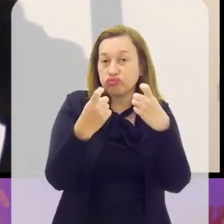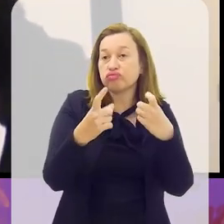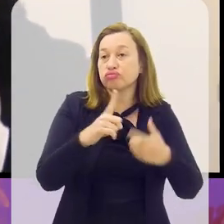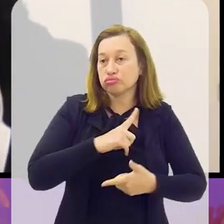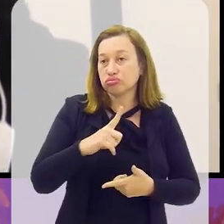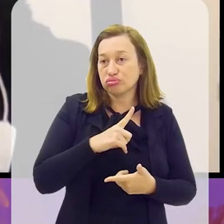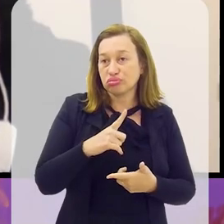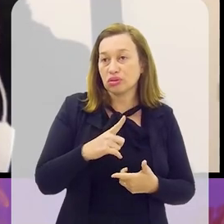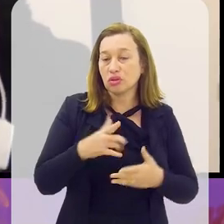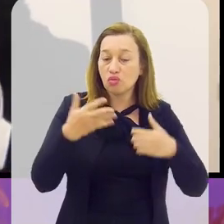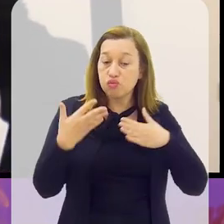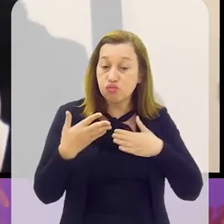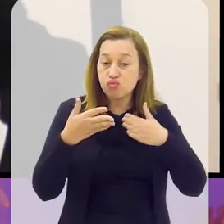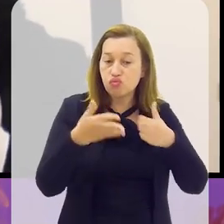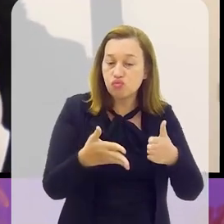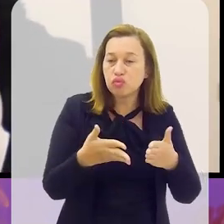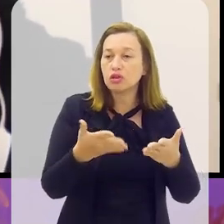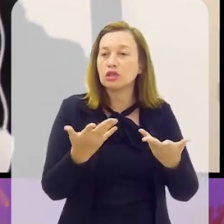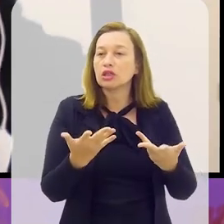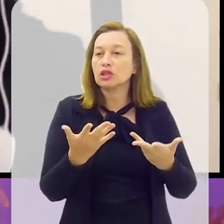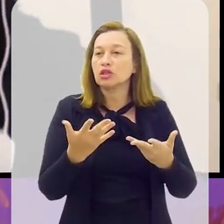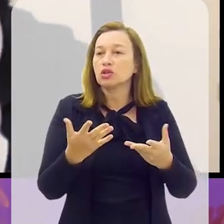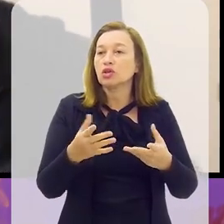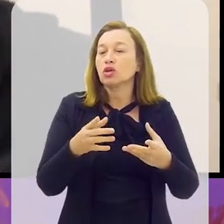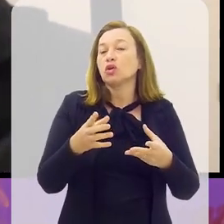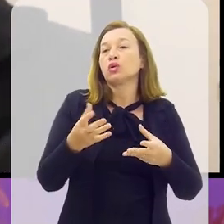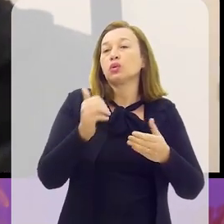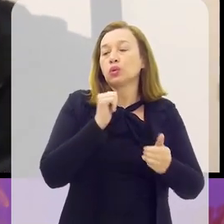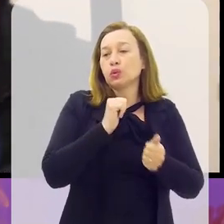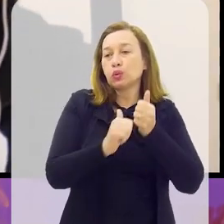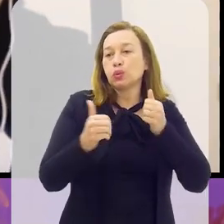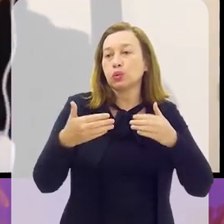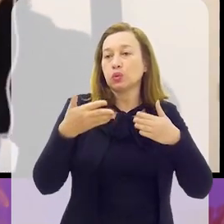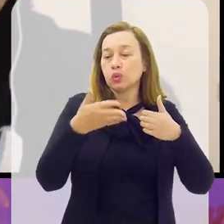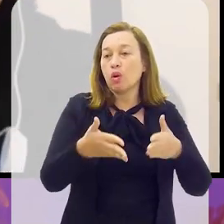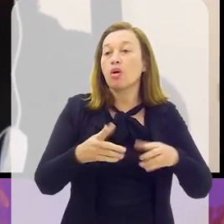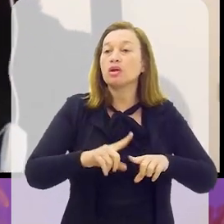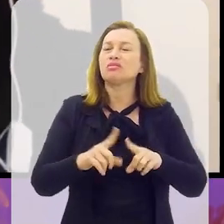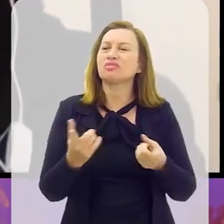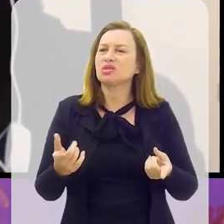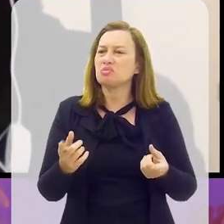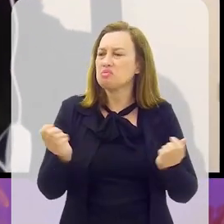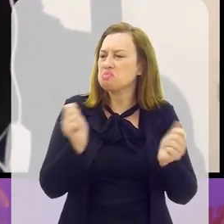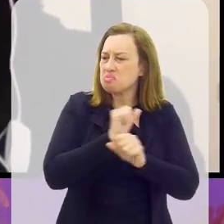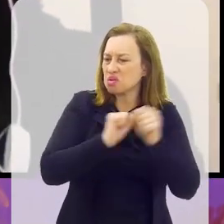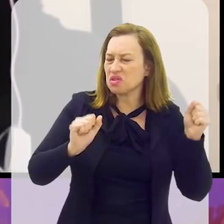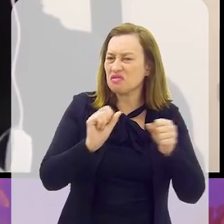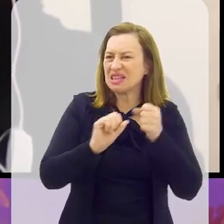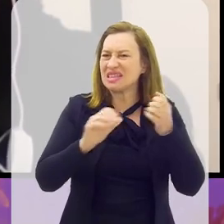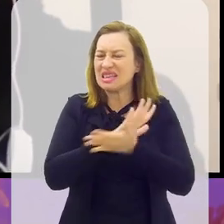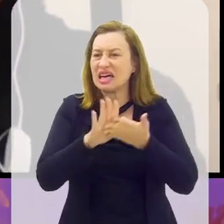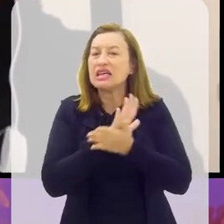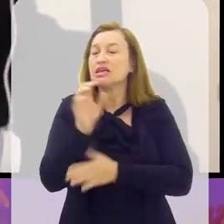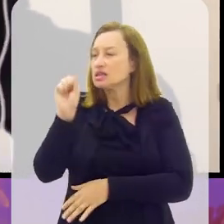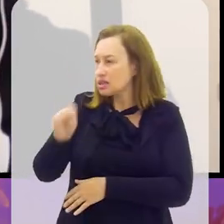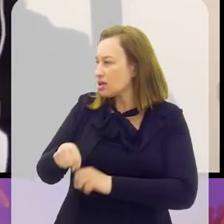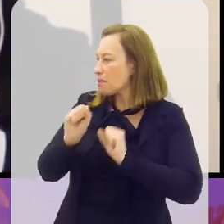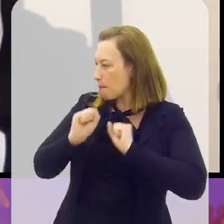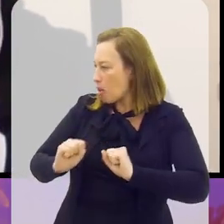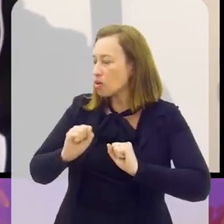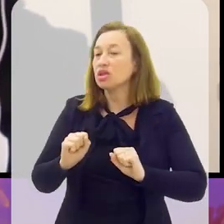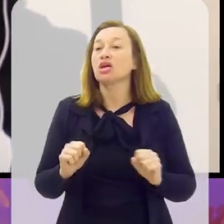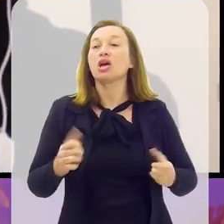Consequentemente, isso acaba, de alguma forma, refletindo, de alguma forma, no interior do futebol. No entanto, isso não quer dizer que não seja possível fazer nada. É, sim,